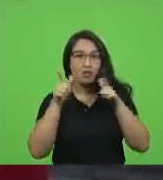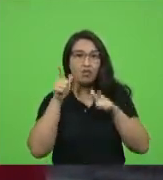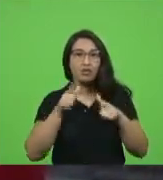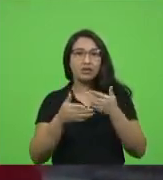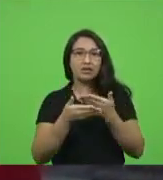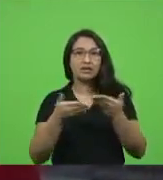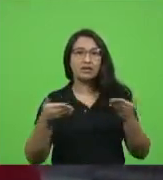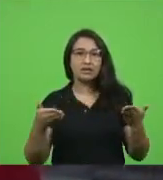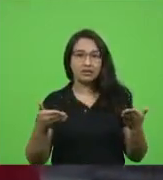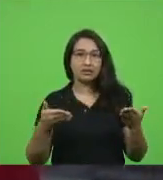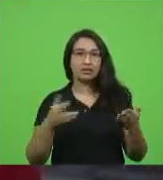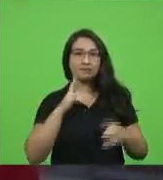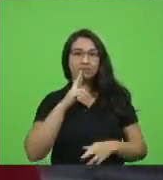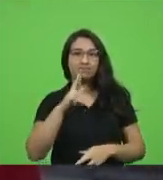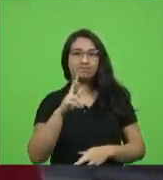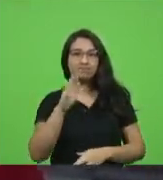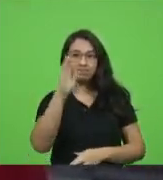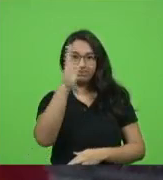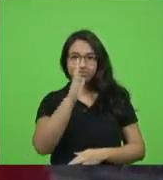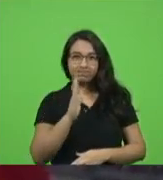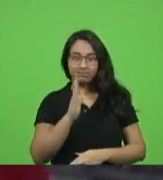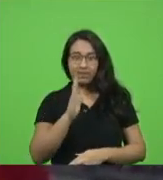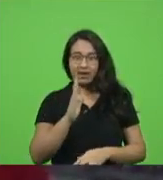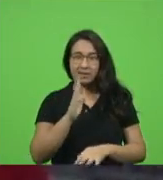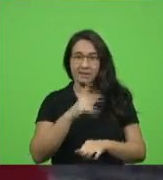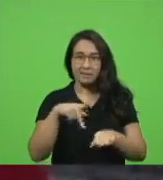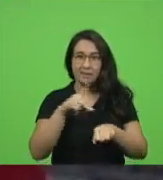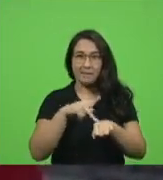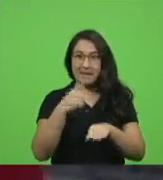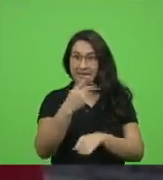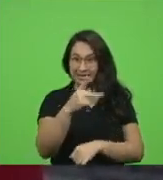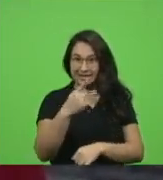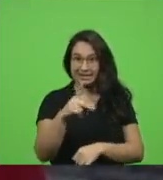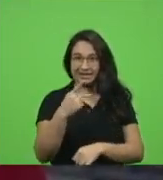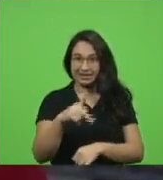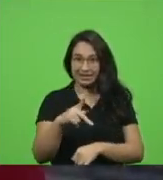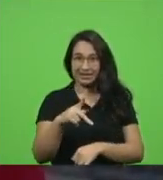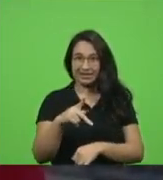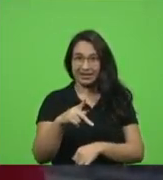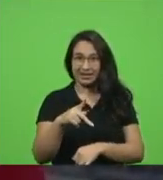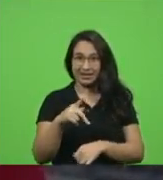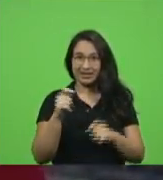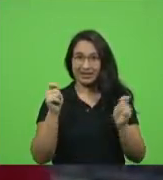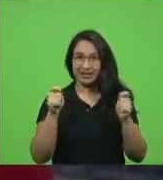resposta nacional ao Covid-19 escutaram